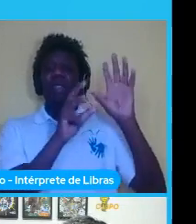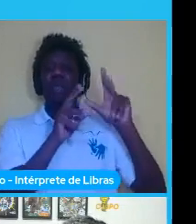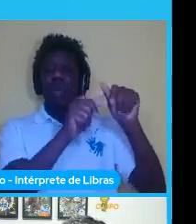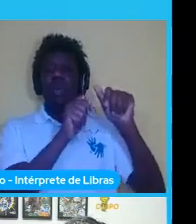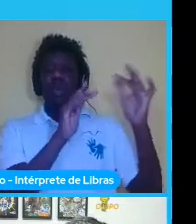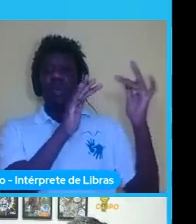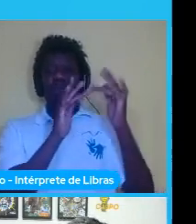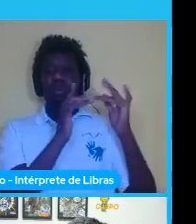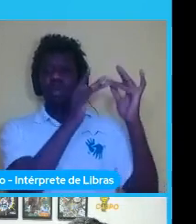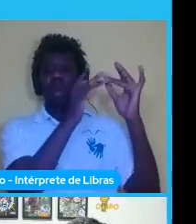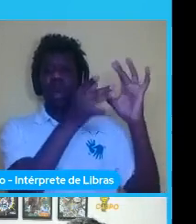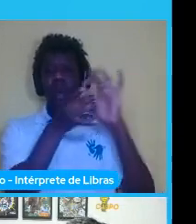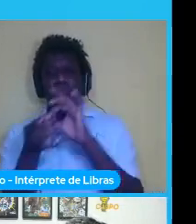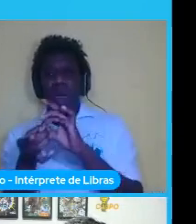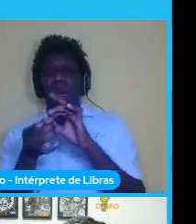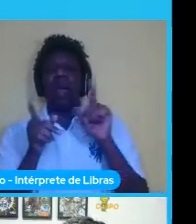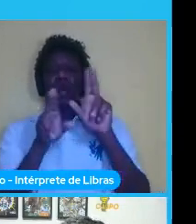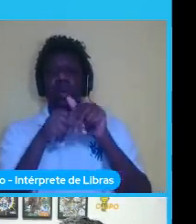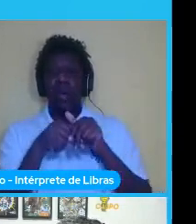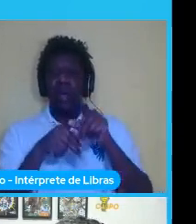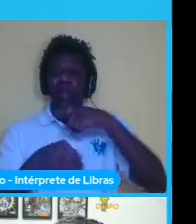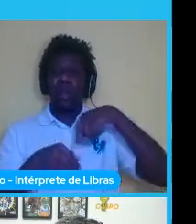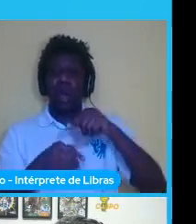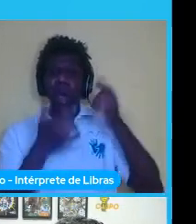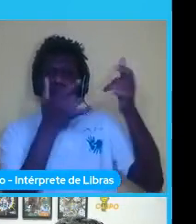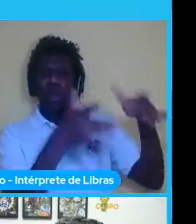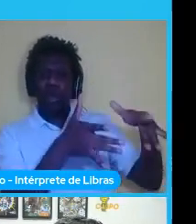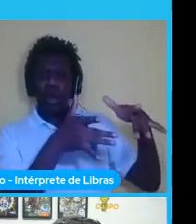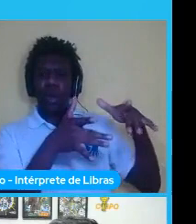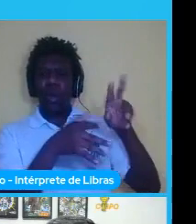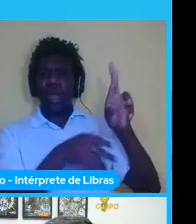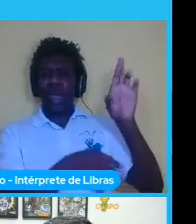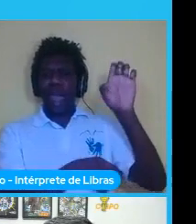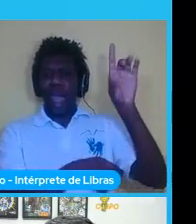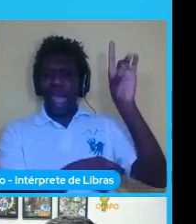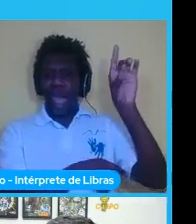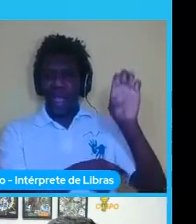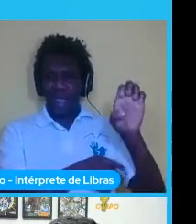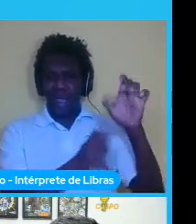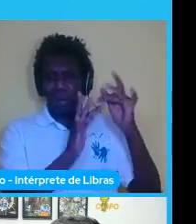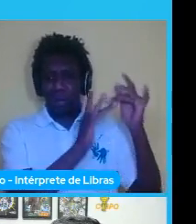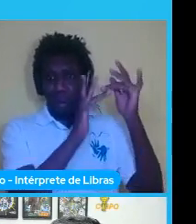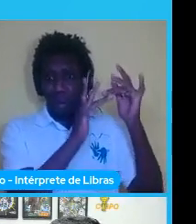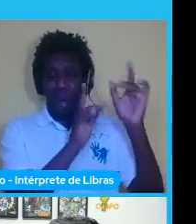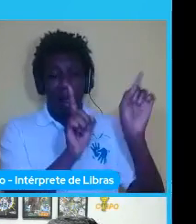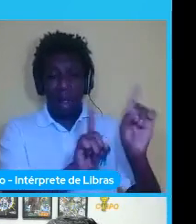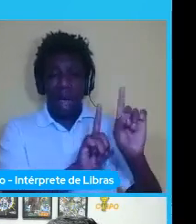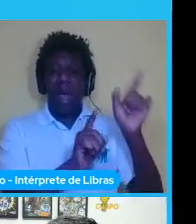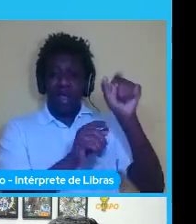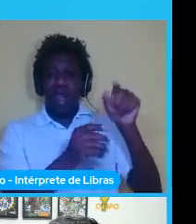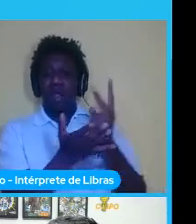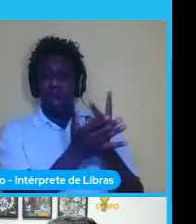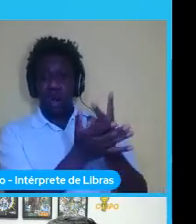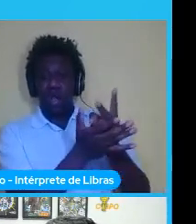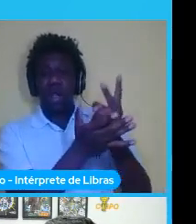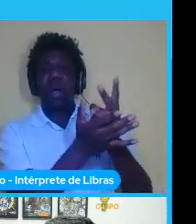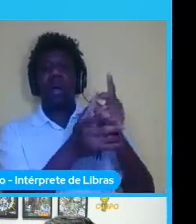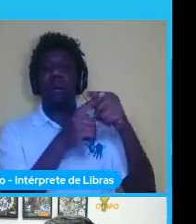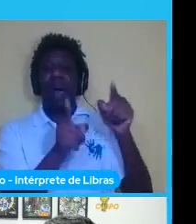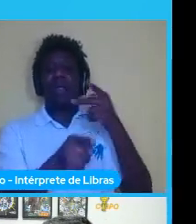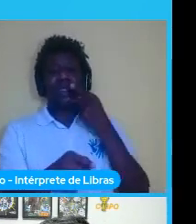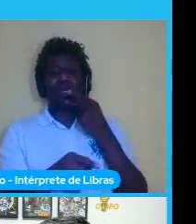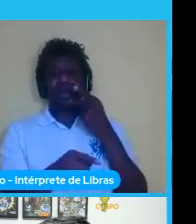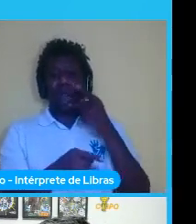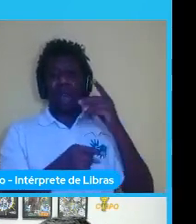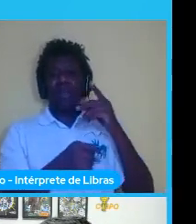exclui aquela rede na verdade a gente faz uma concatenação de camadas de convolução que são camadas de